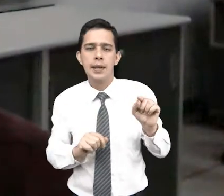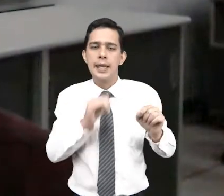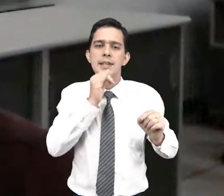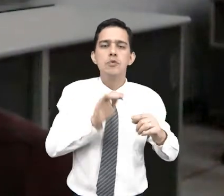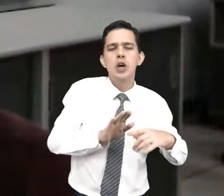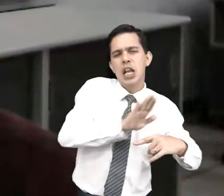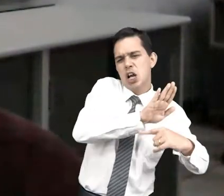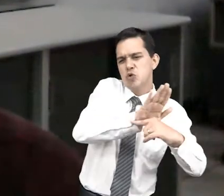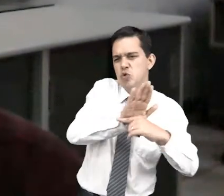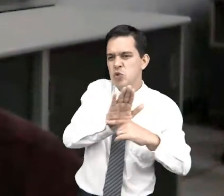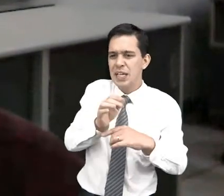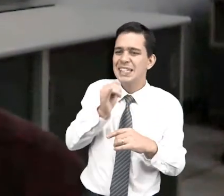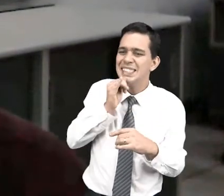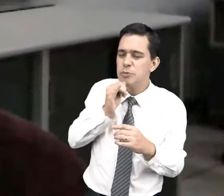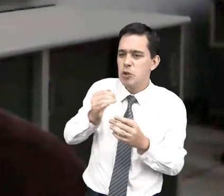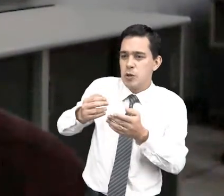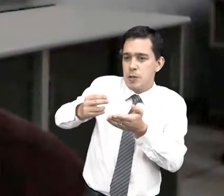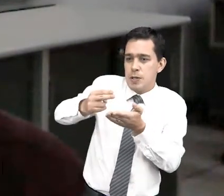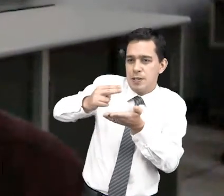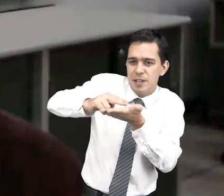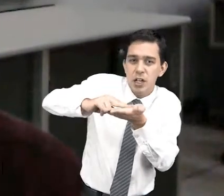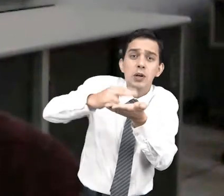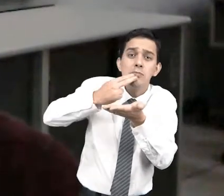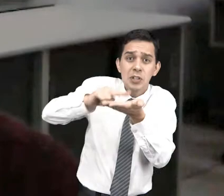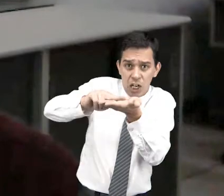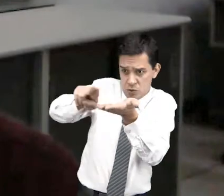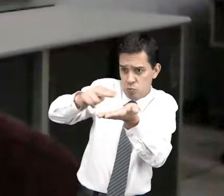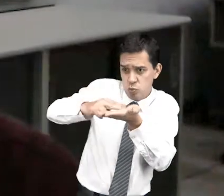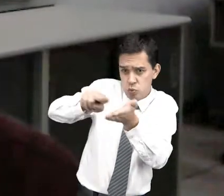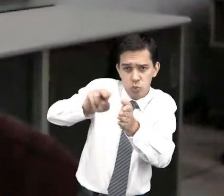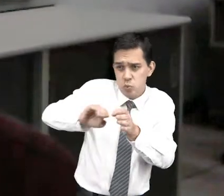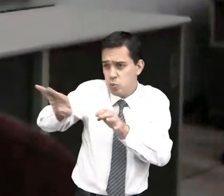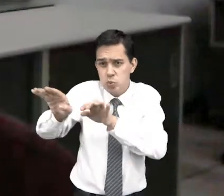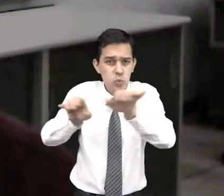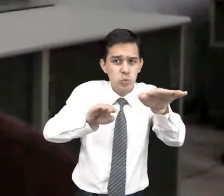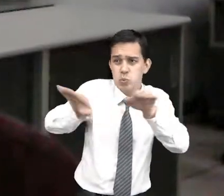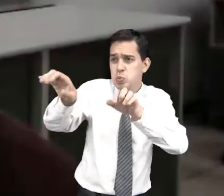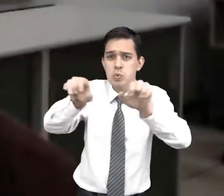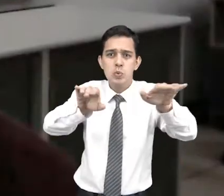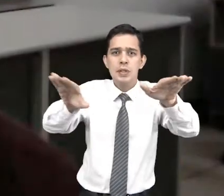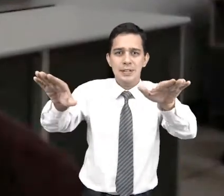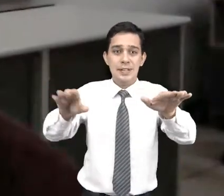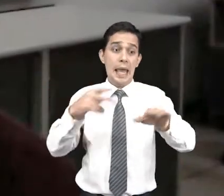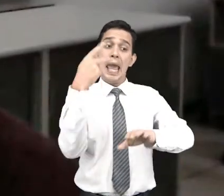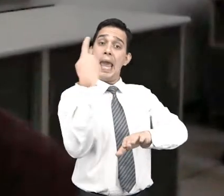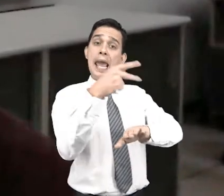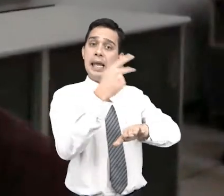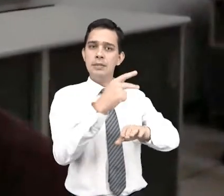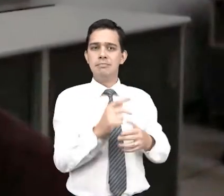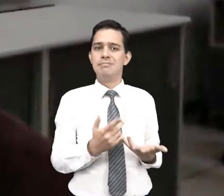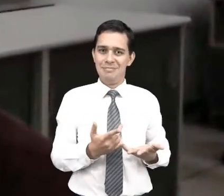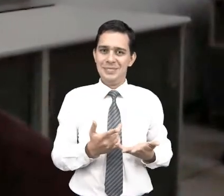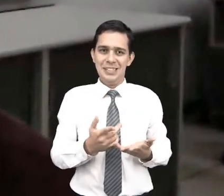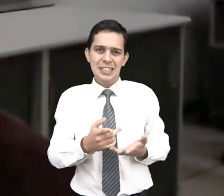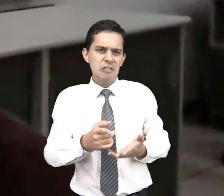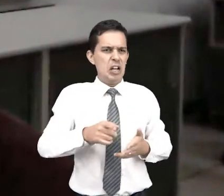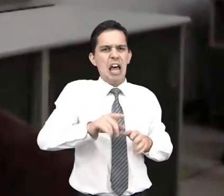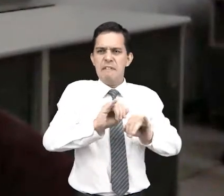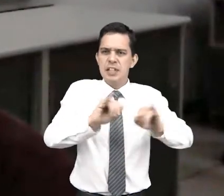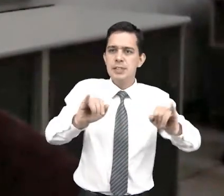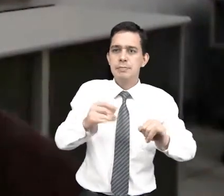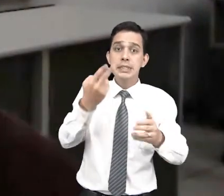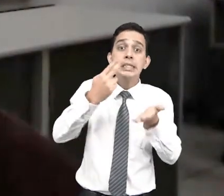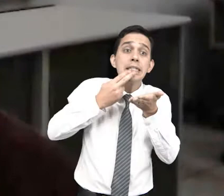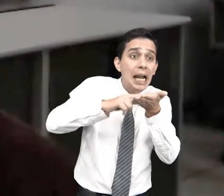cuida da expedição automática de correspondências para o correio. Uma vez que a intimação é feita dentro